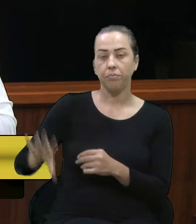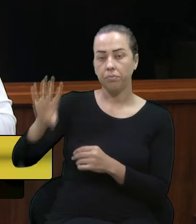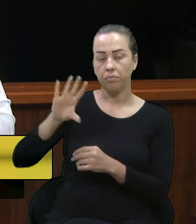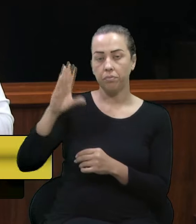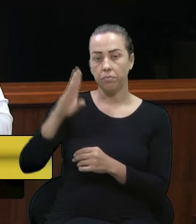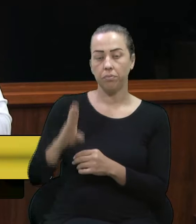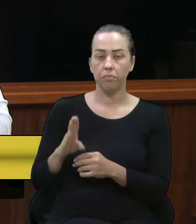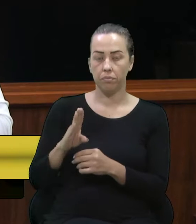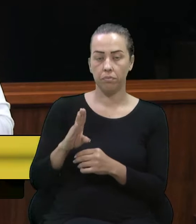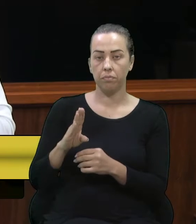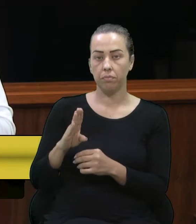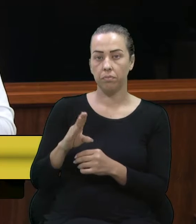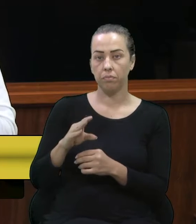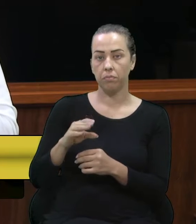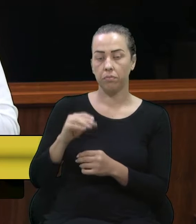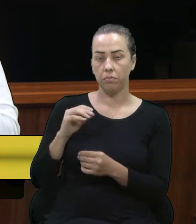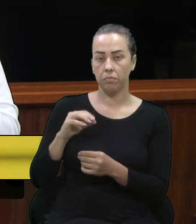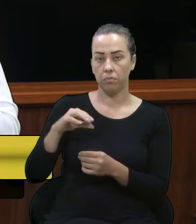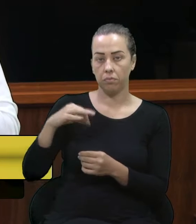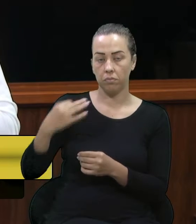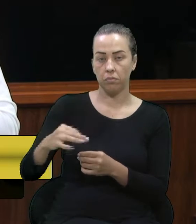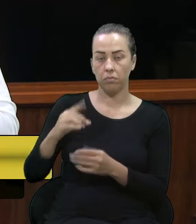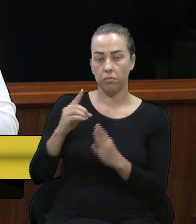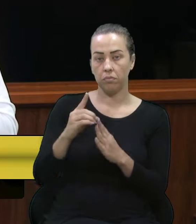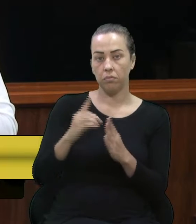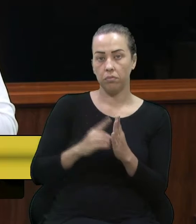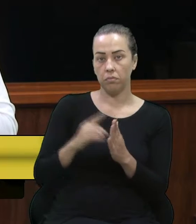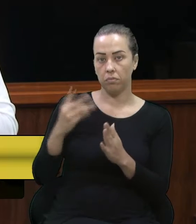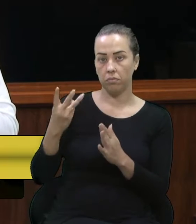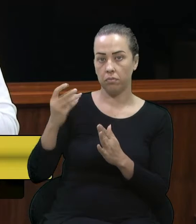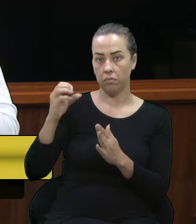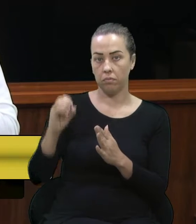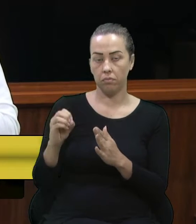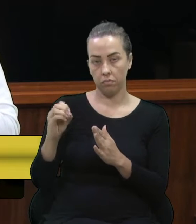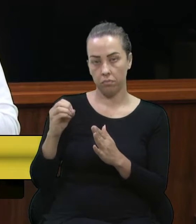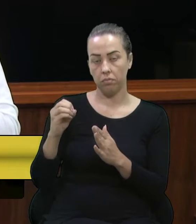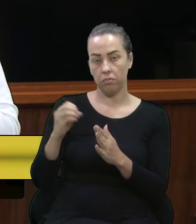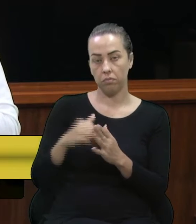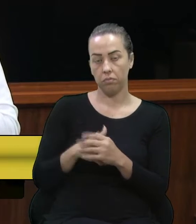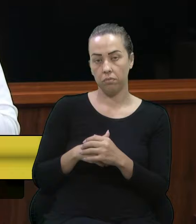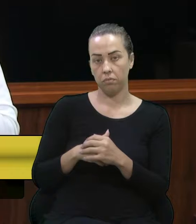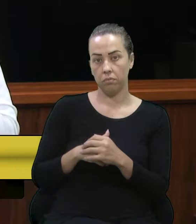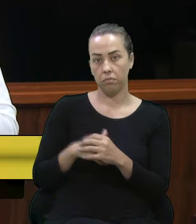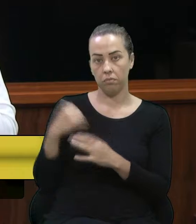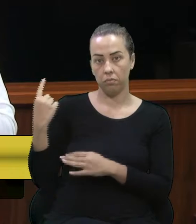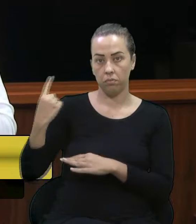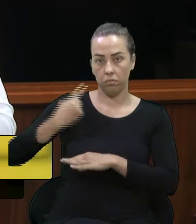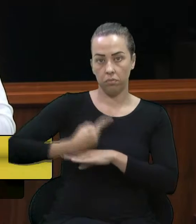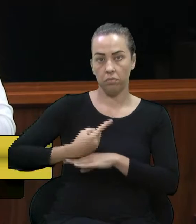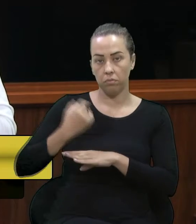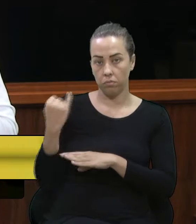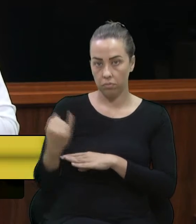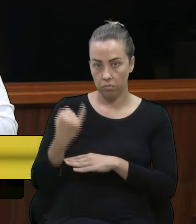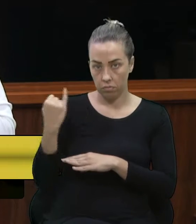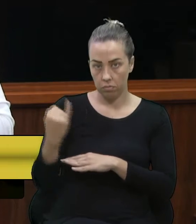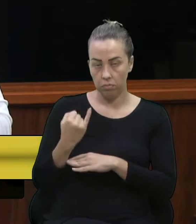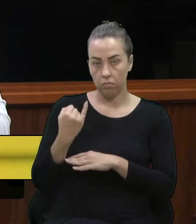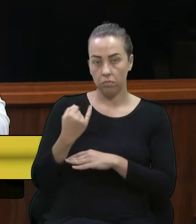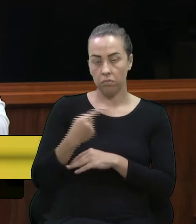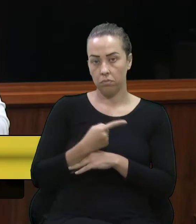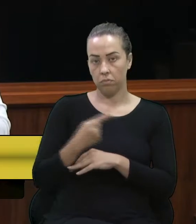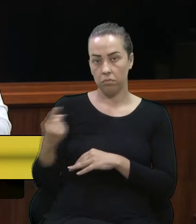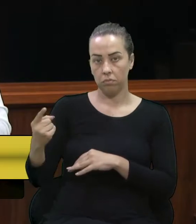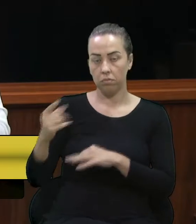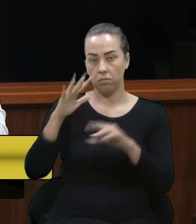constituinte, lá da década de 30. Então, uma data importante que cabe nós